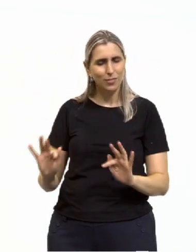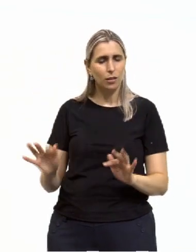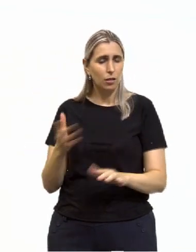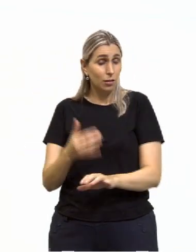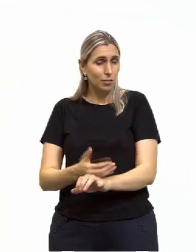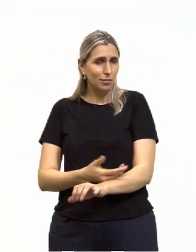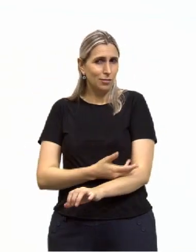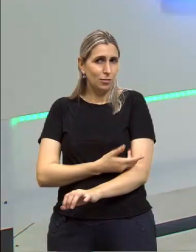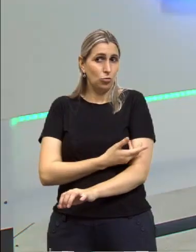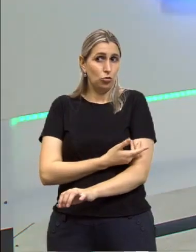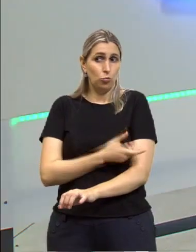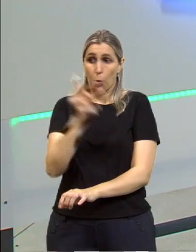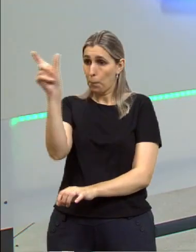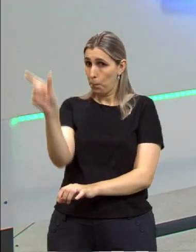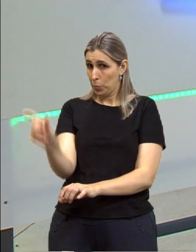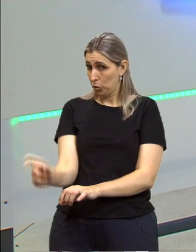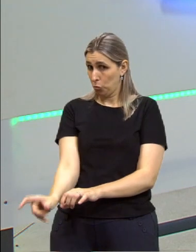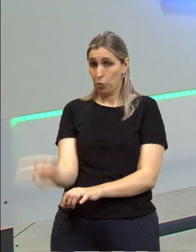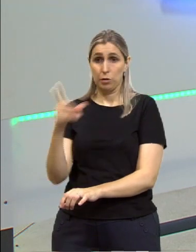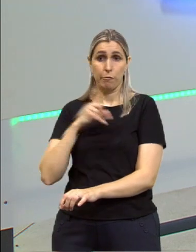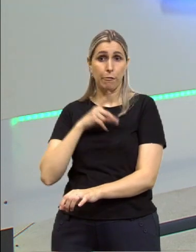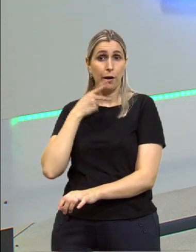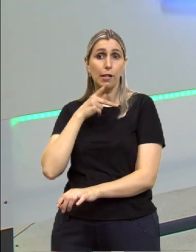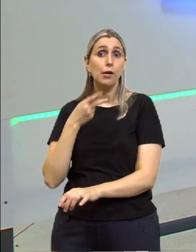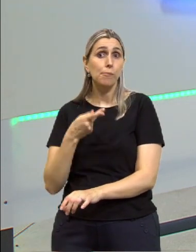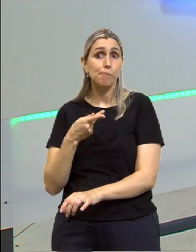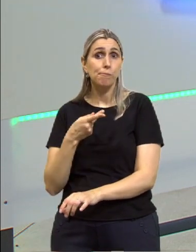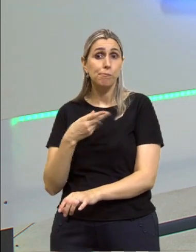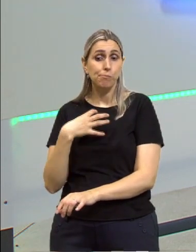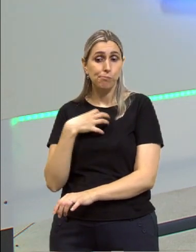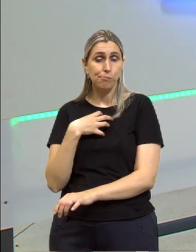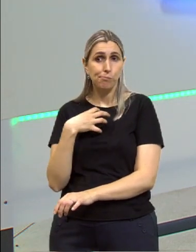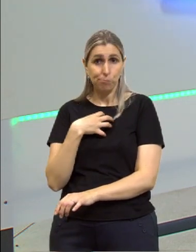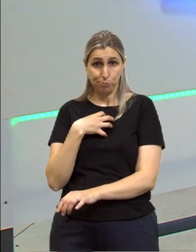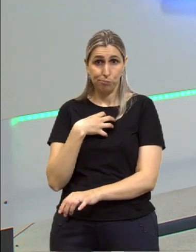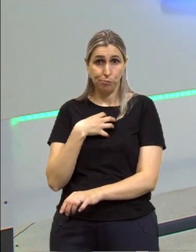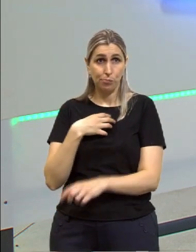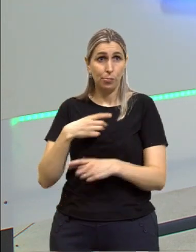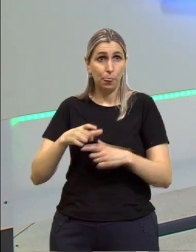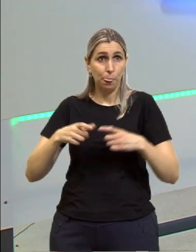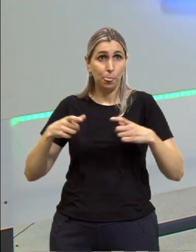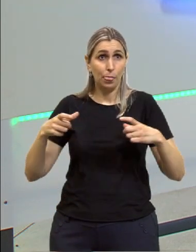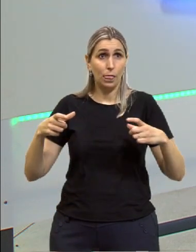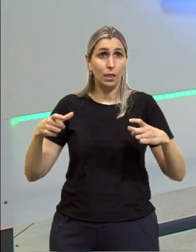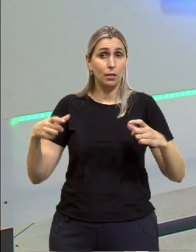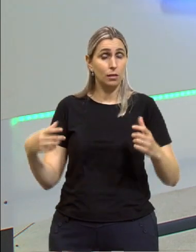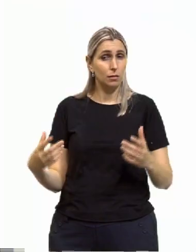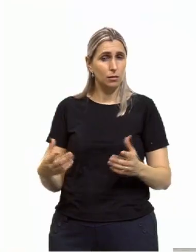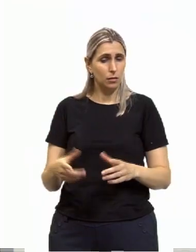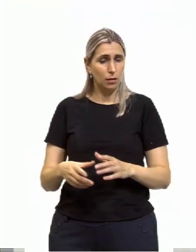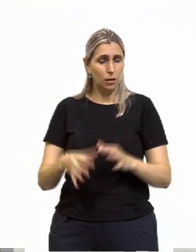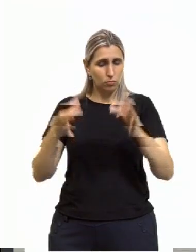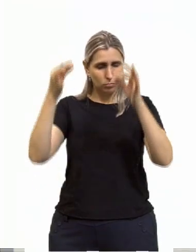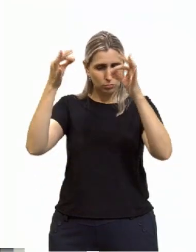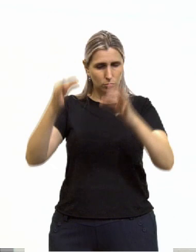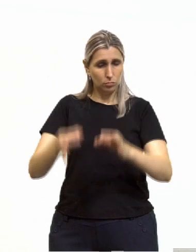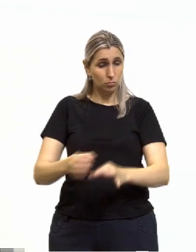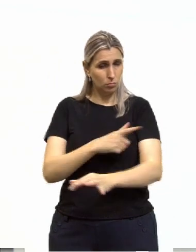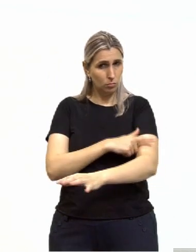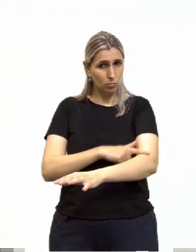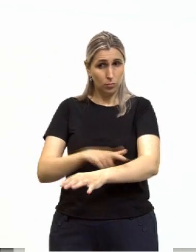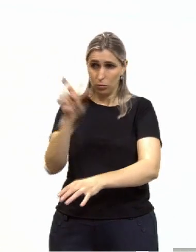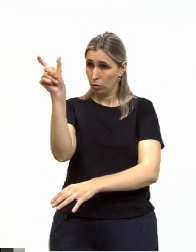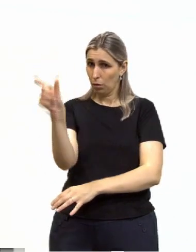emocionados diante de uma pessoa dessas. Sentimos que há grandeza e dignidade nessa